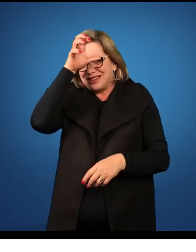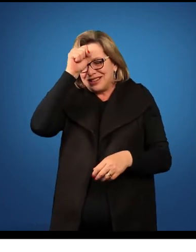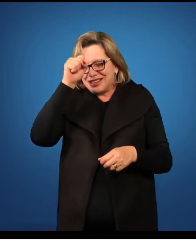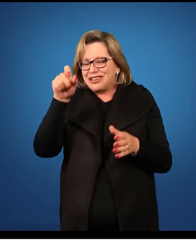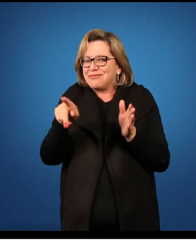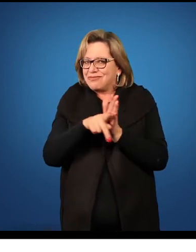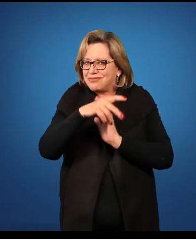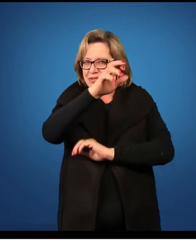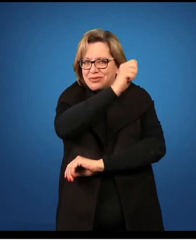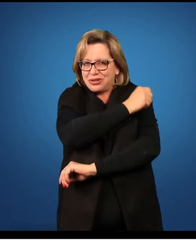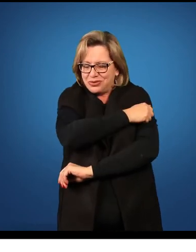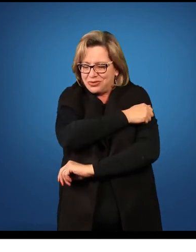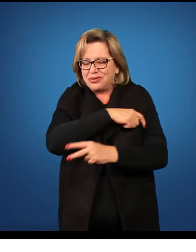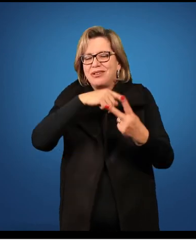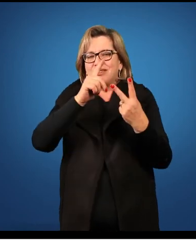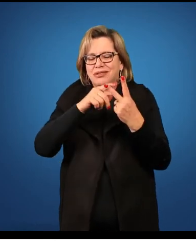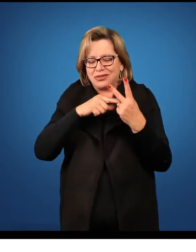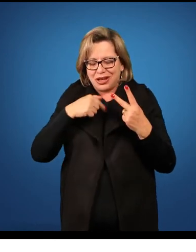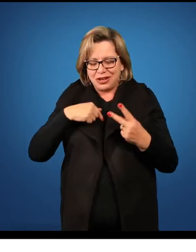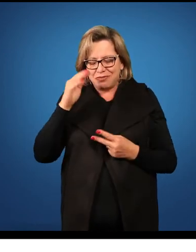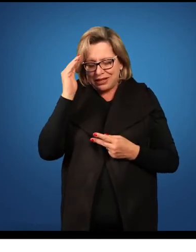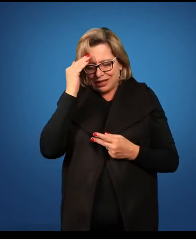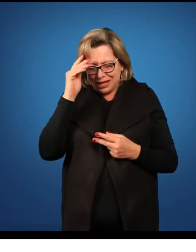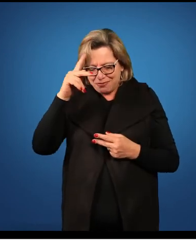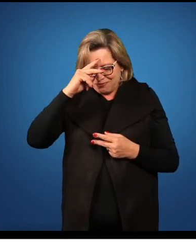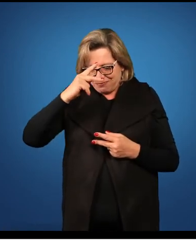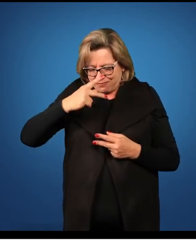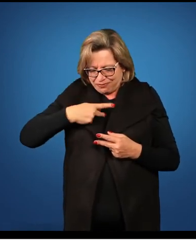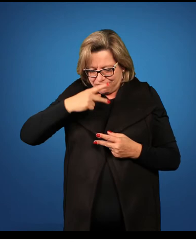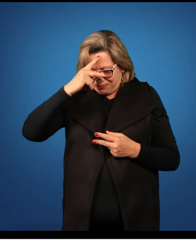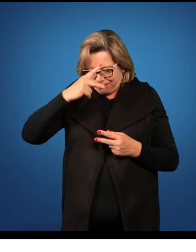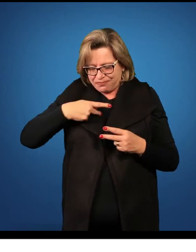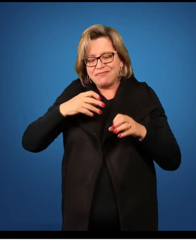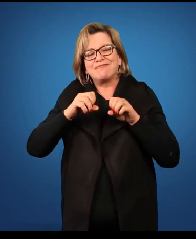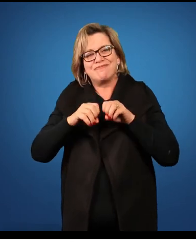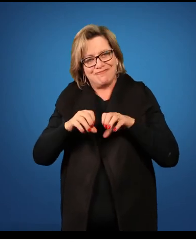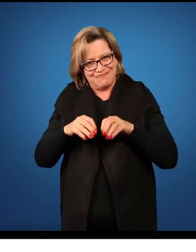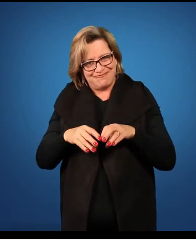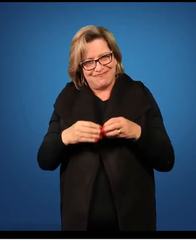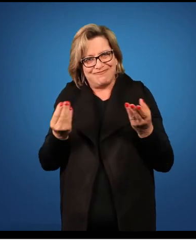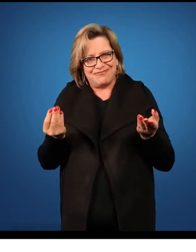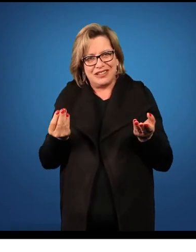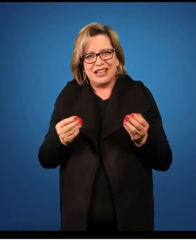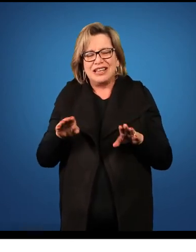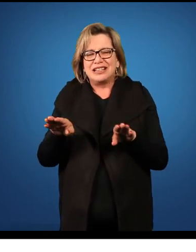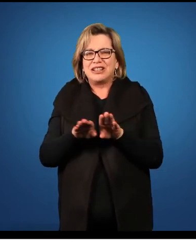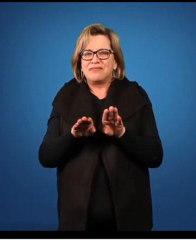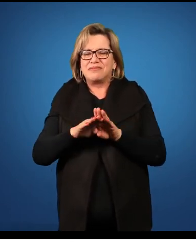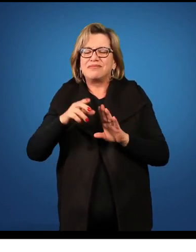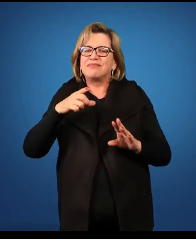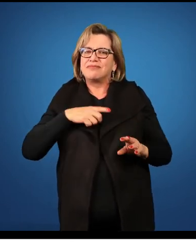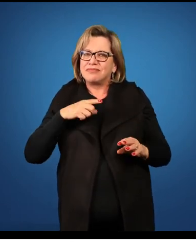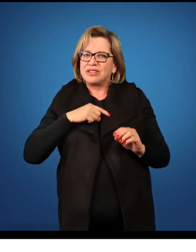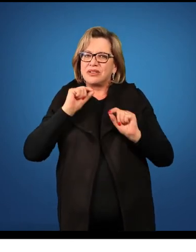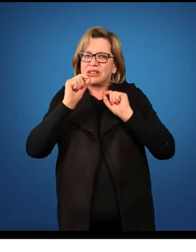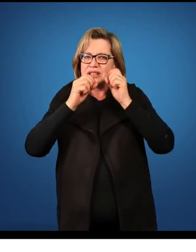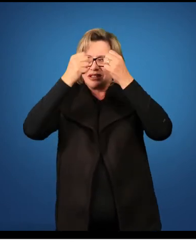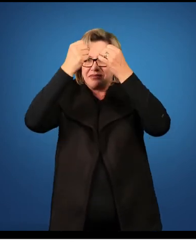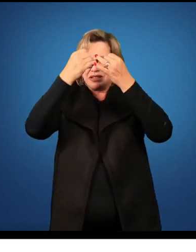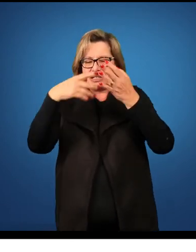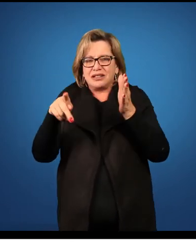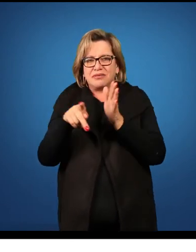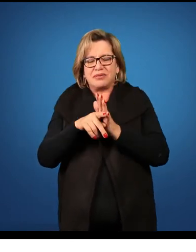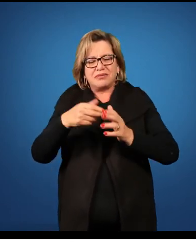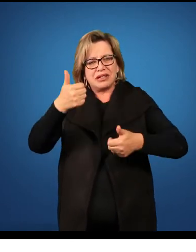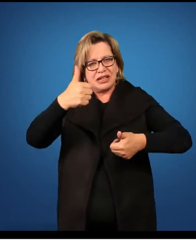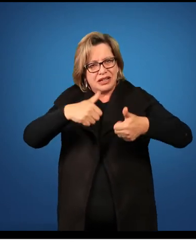reflexão sobre a minha prática pedagógica. Dentro disso, nós temos algumas observações em relação à avaliação.